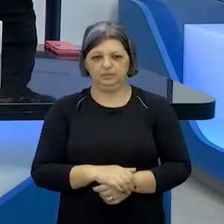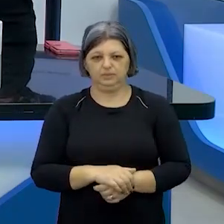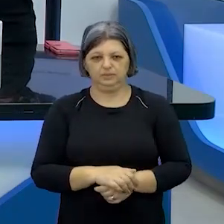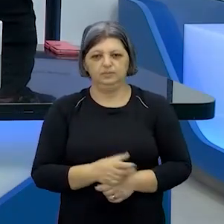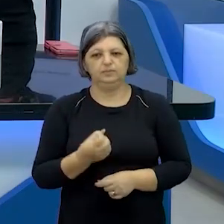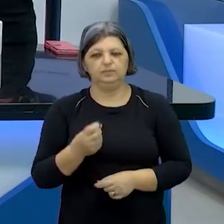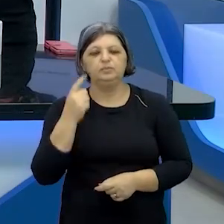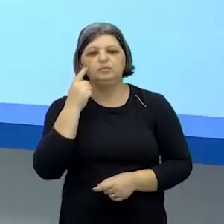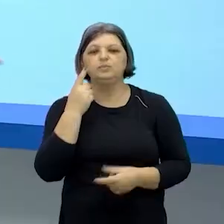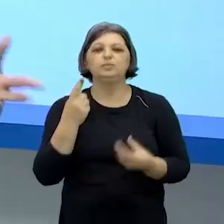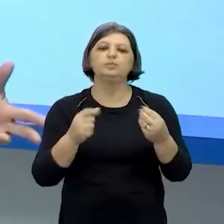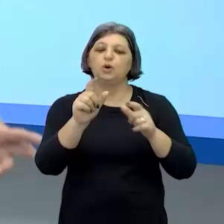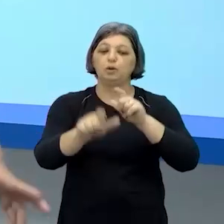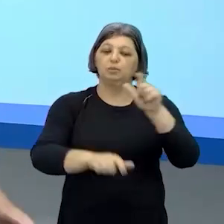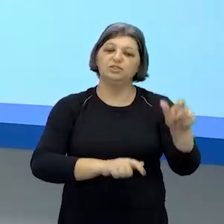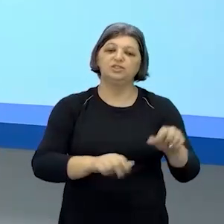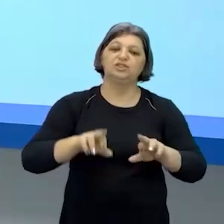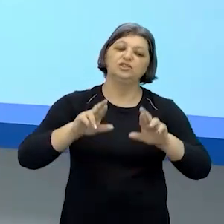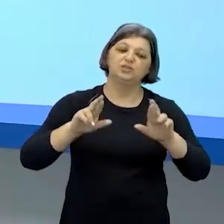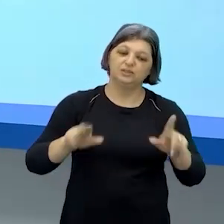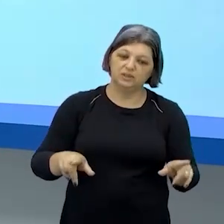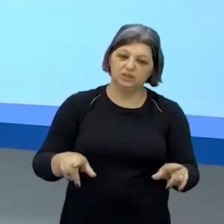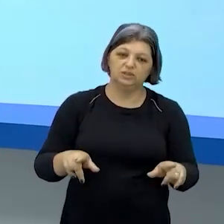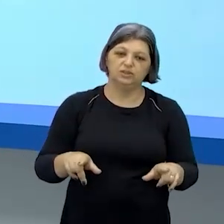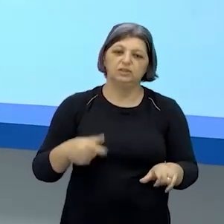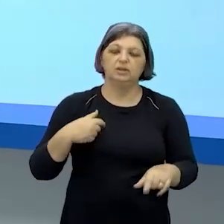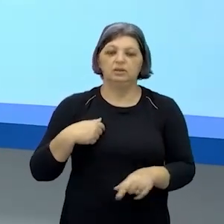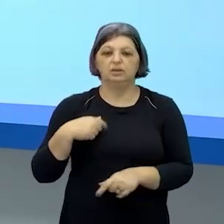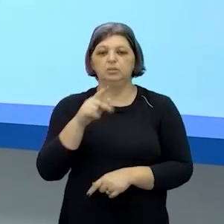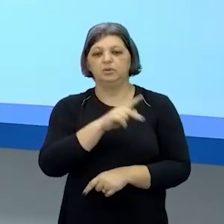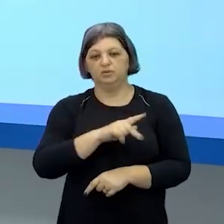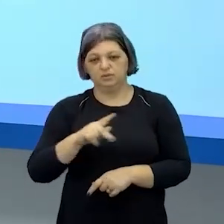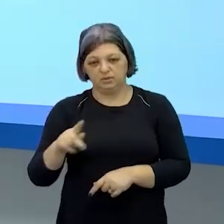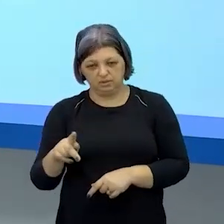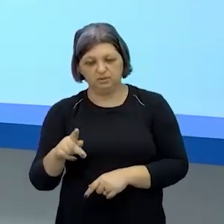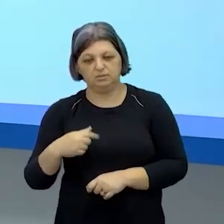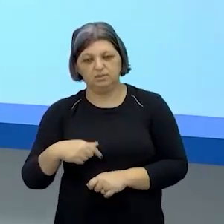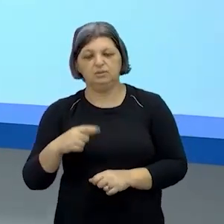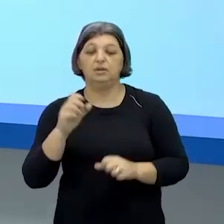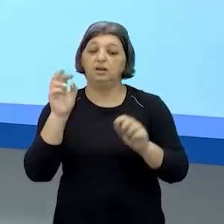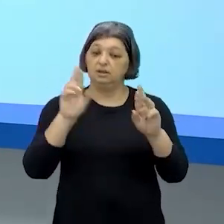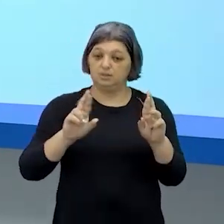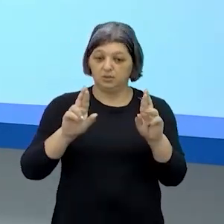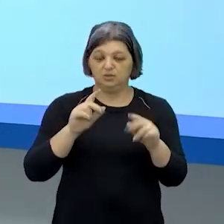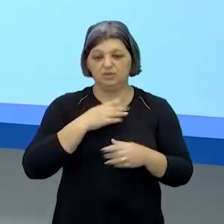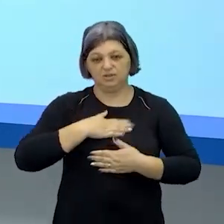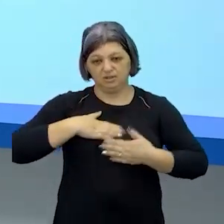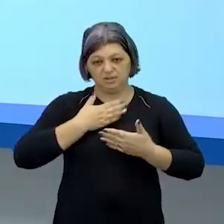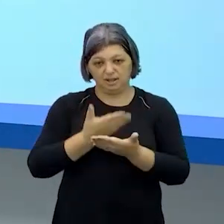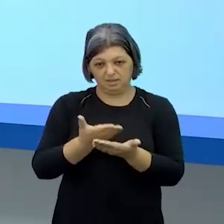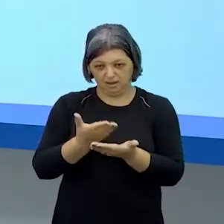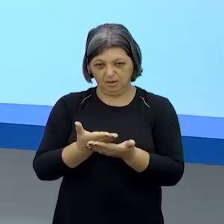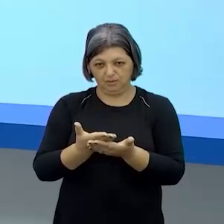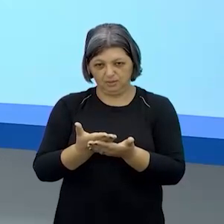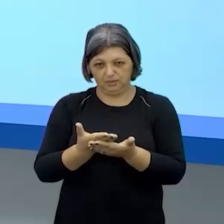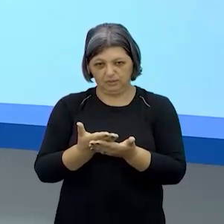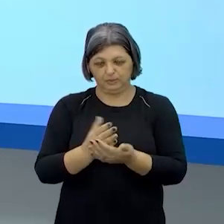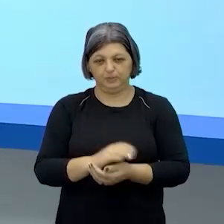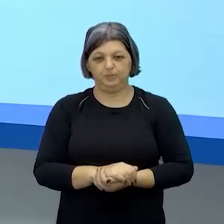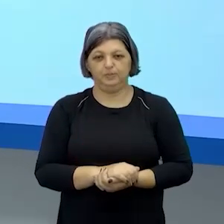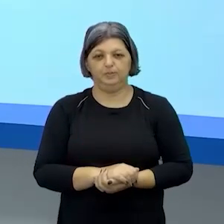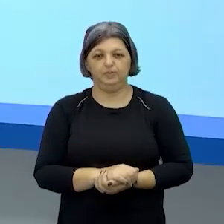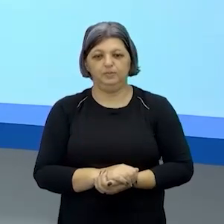personagem bem diferente bom pessoal eu e a professora Taiana a gente fica por aqui espero que vocês tenham gostado da aula a gente está aguardando aqui